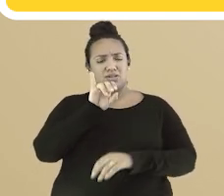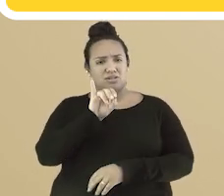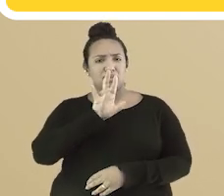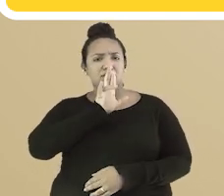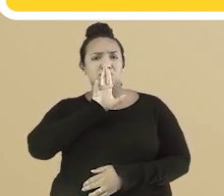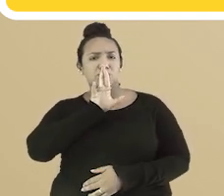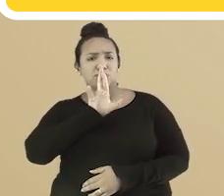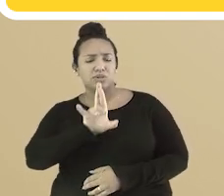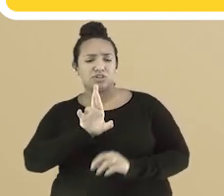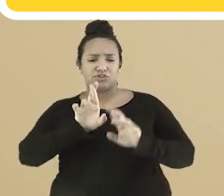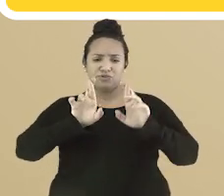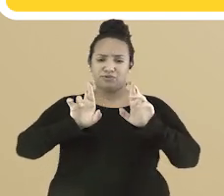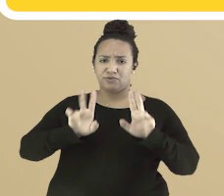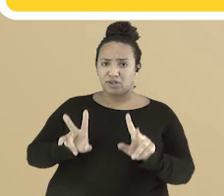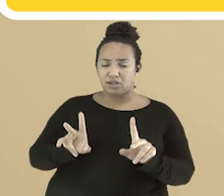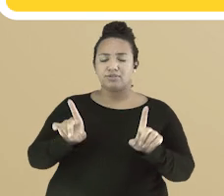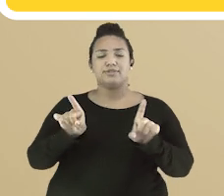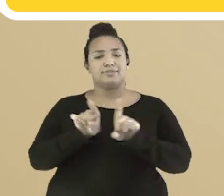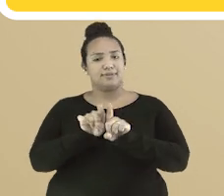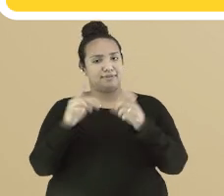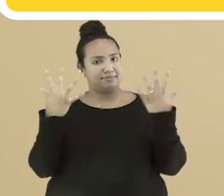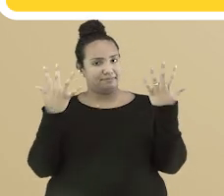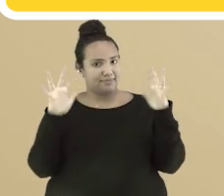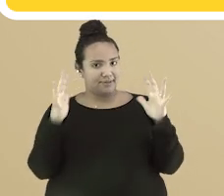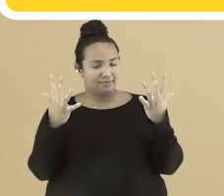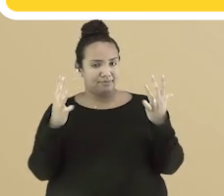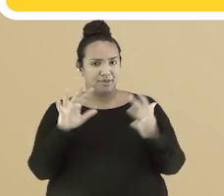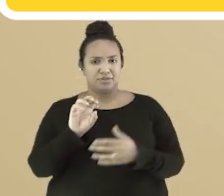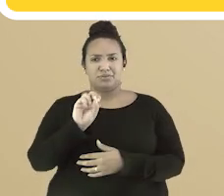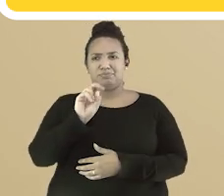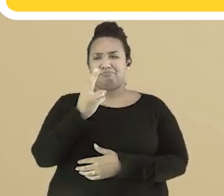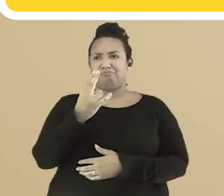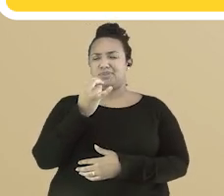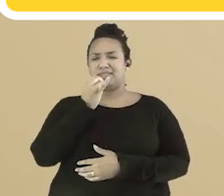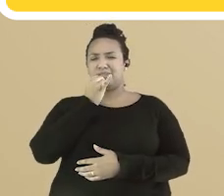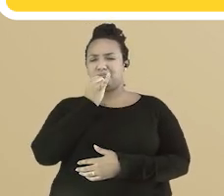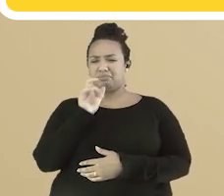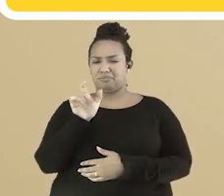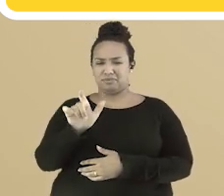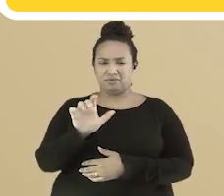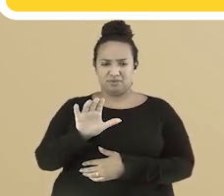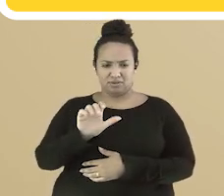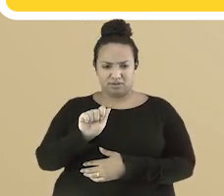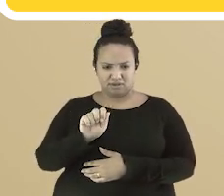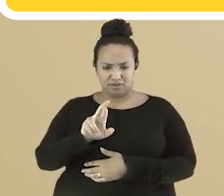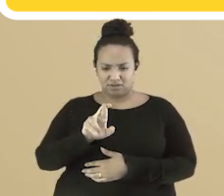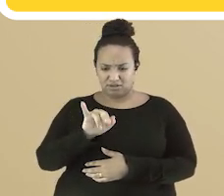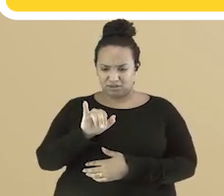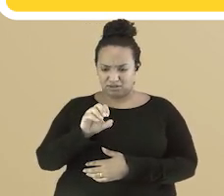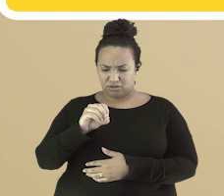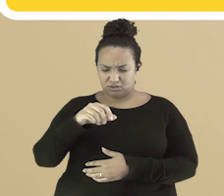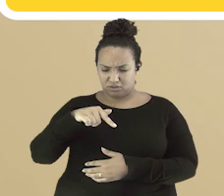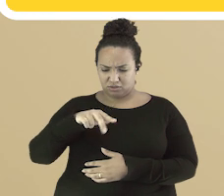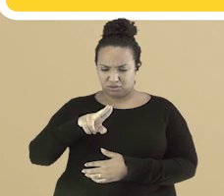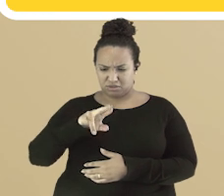Parabéns também para você que disse pão francês. Ah, e você que disse carioquinha. E você que disse